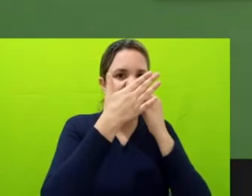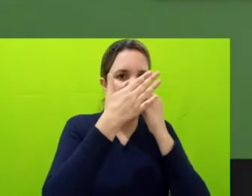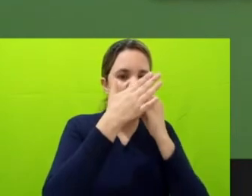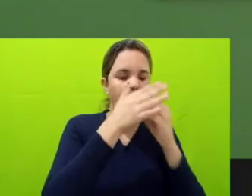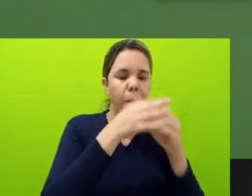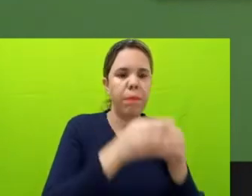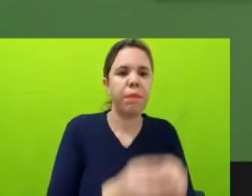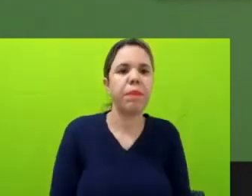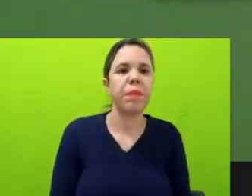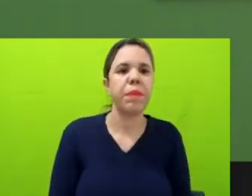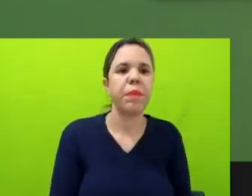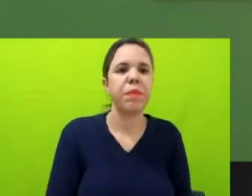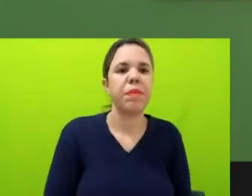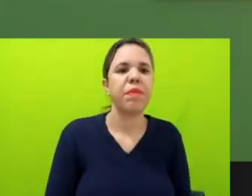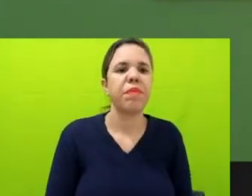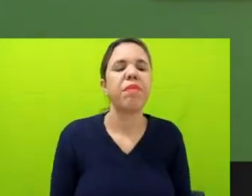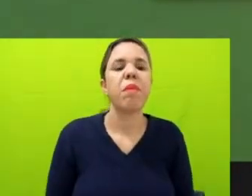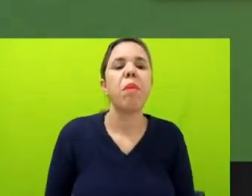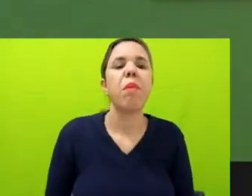Imagina, imagina.